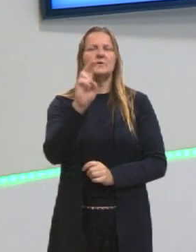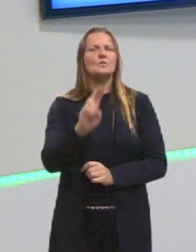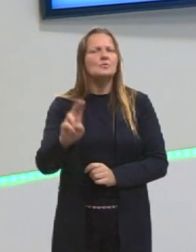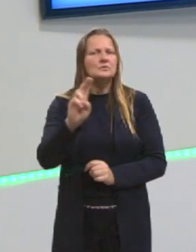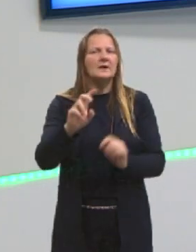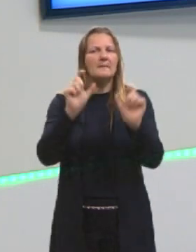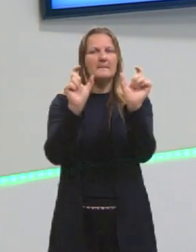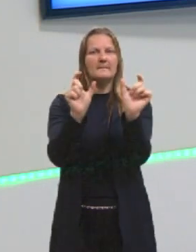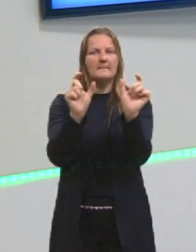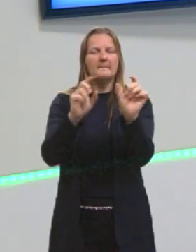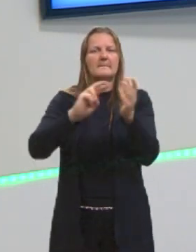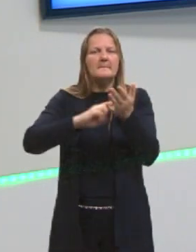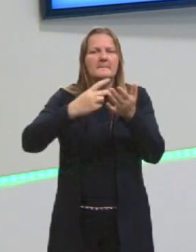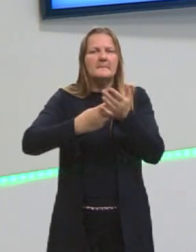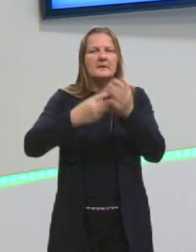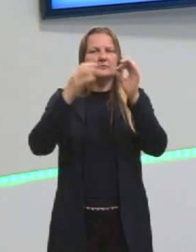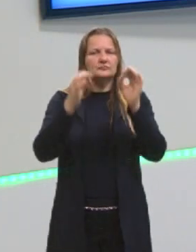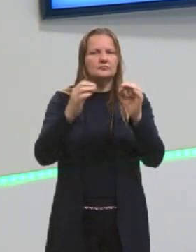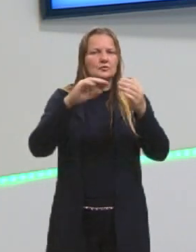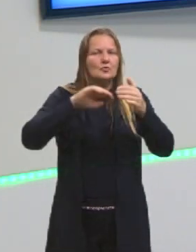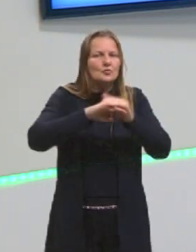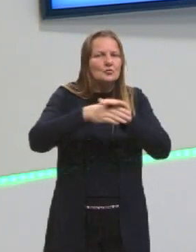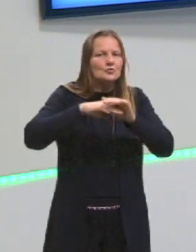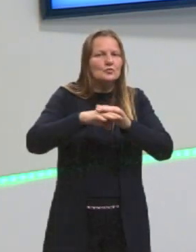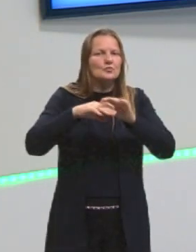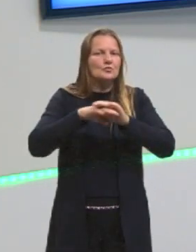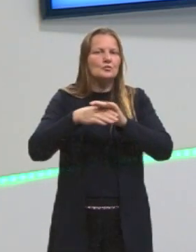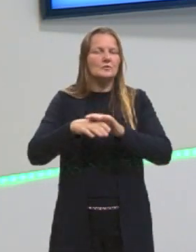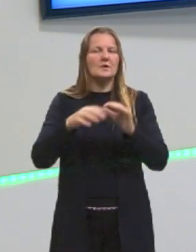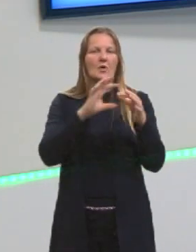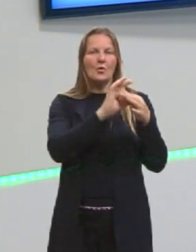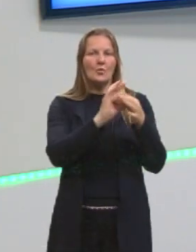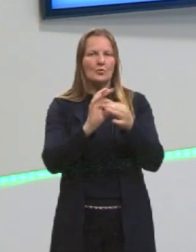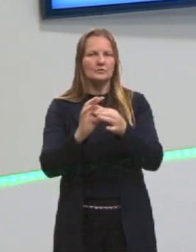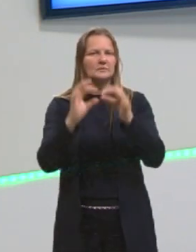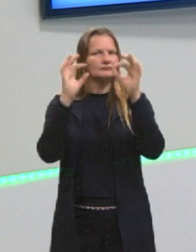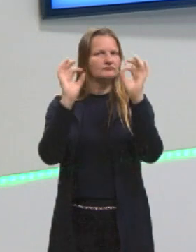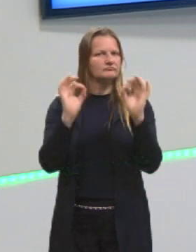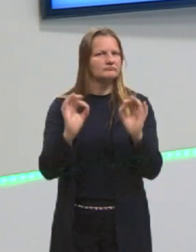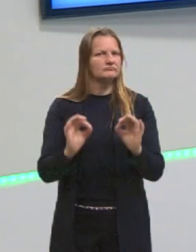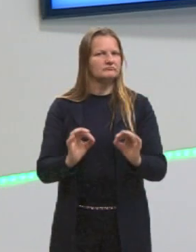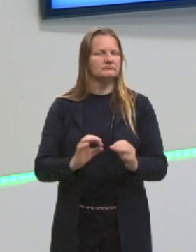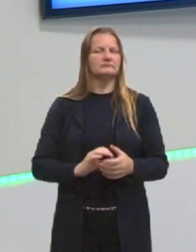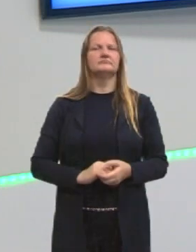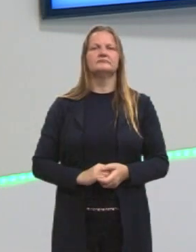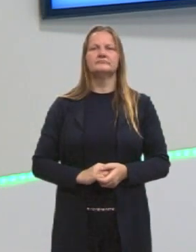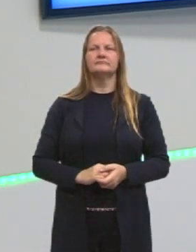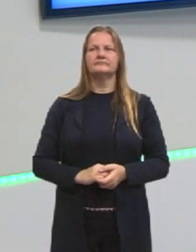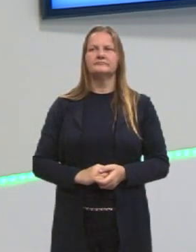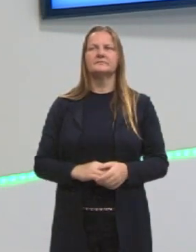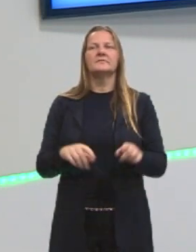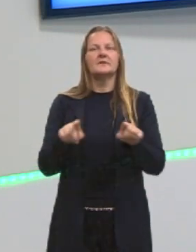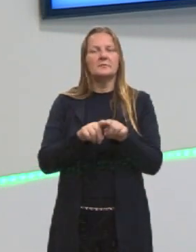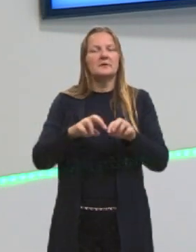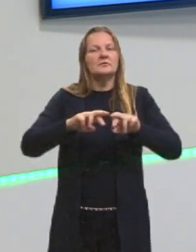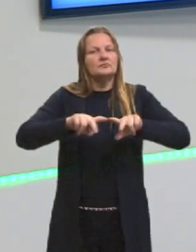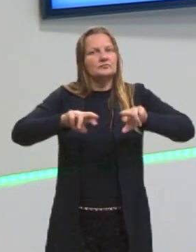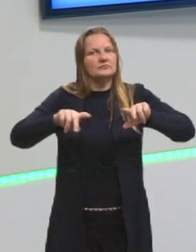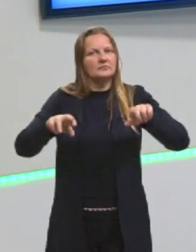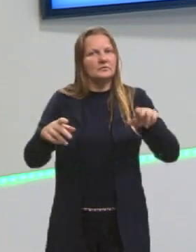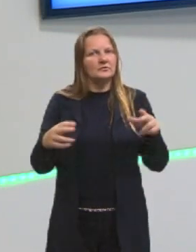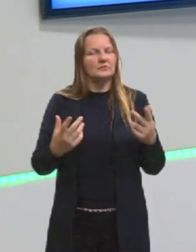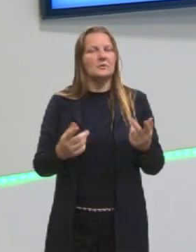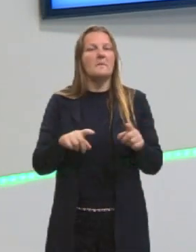as palavras com os significados adequados dentro do contexto em que ela está sendo aplicada, entre outros vários elementos,